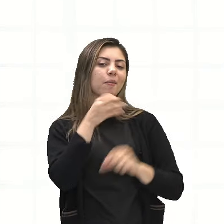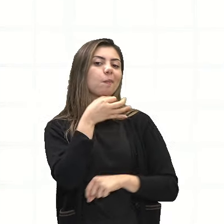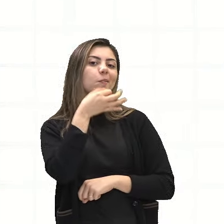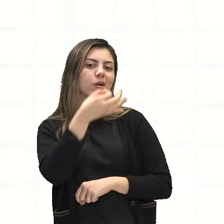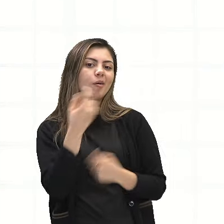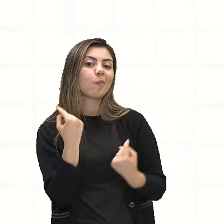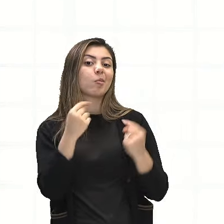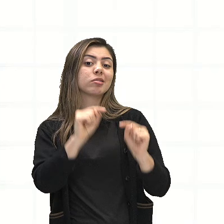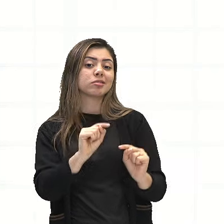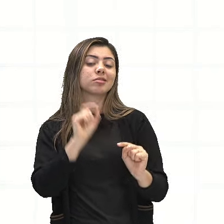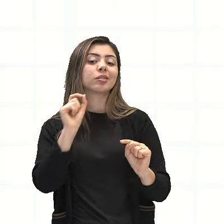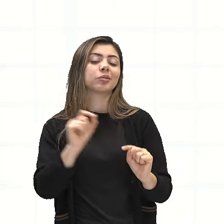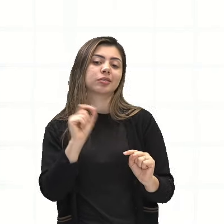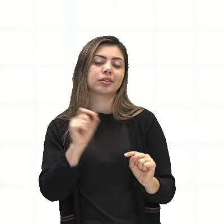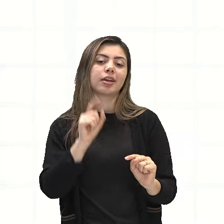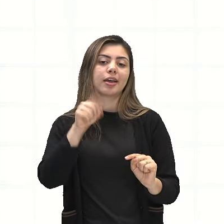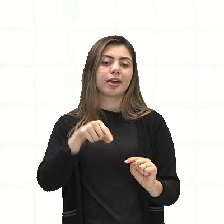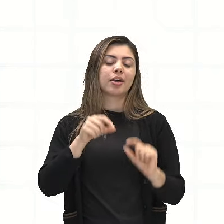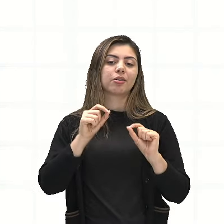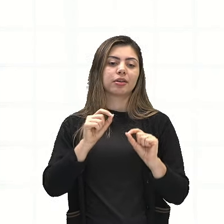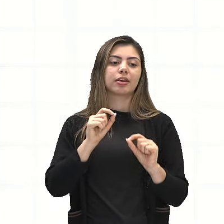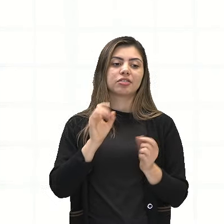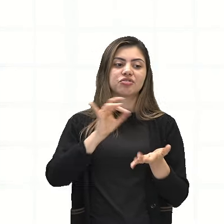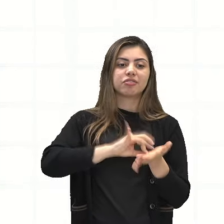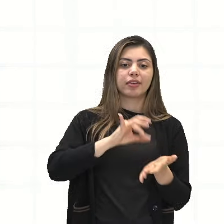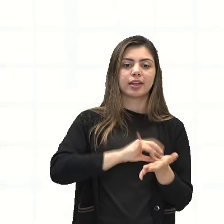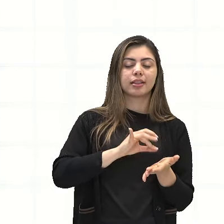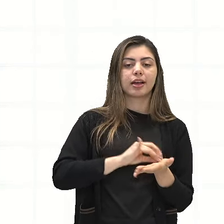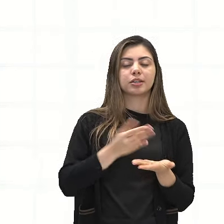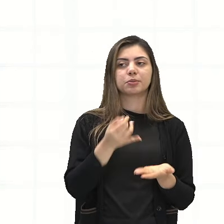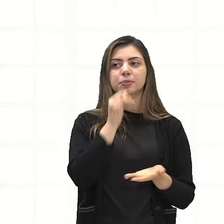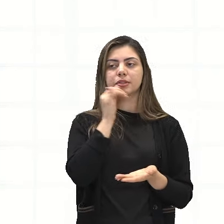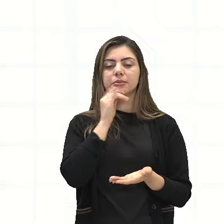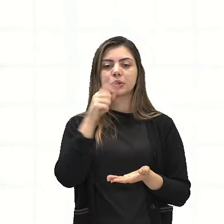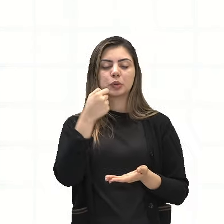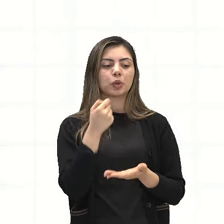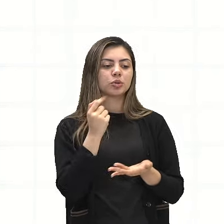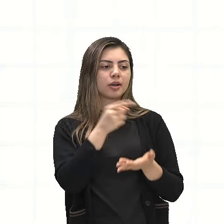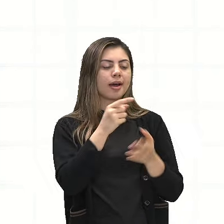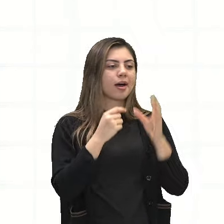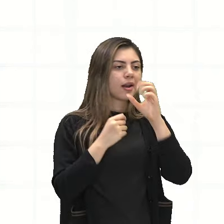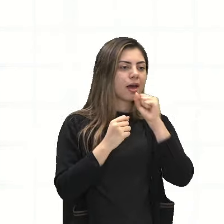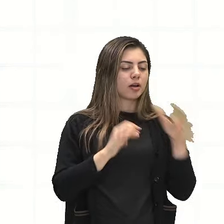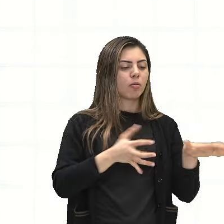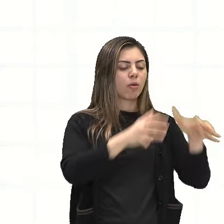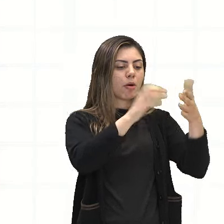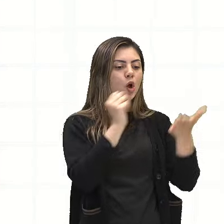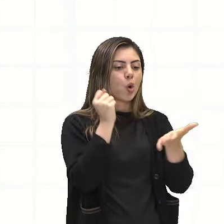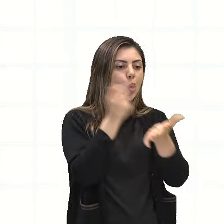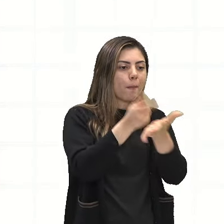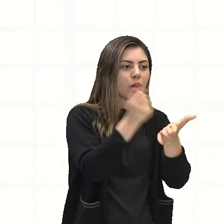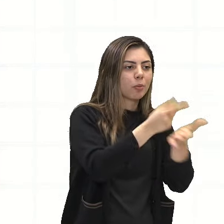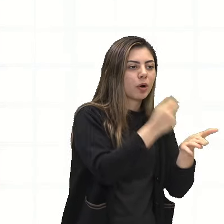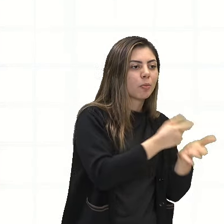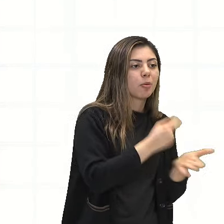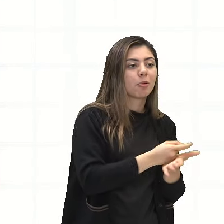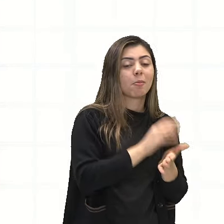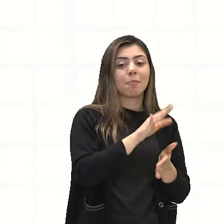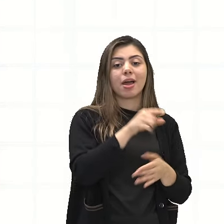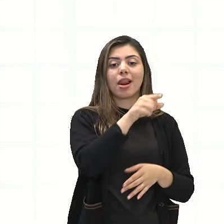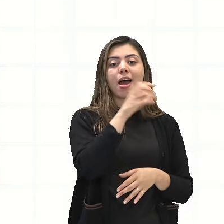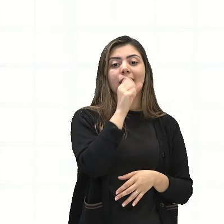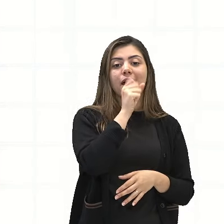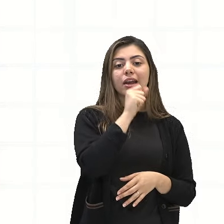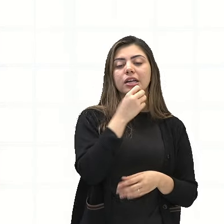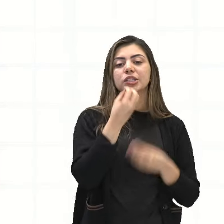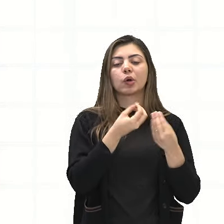né? Em relação ao sentido literal de comprar tantas laranjas e essas laranjas vão